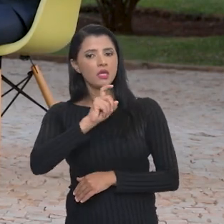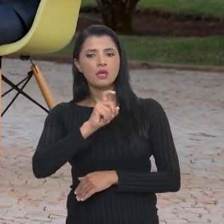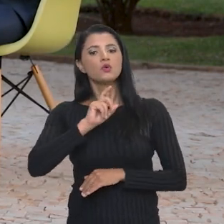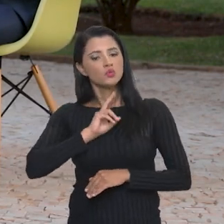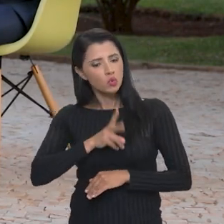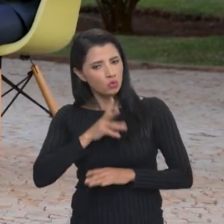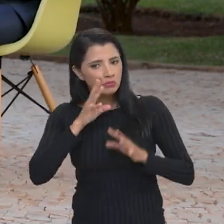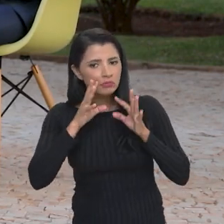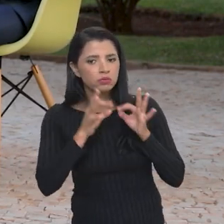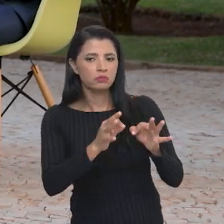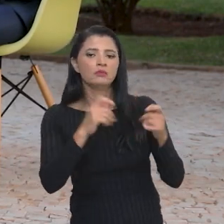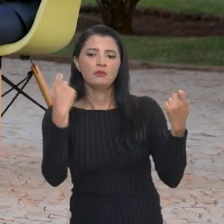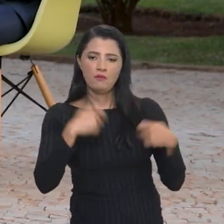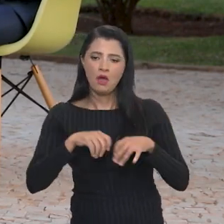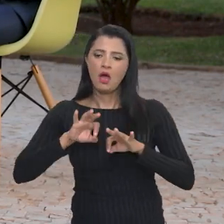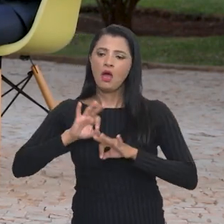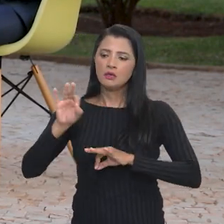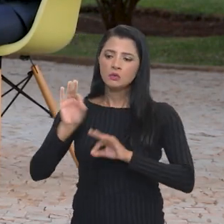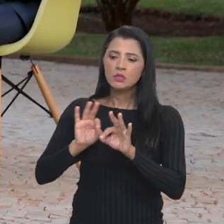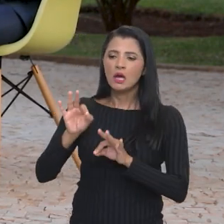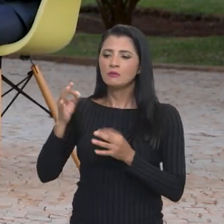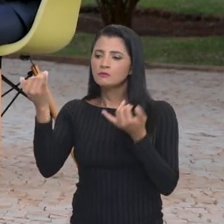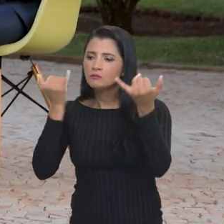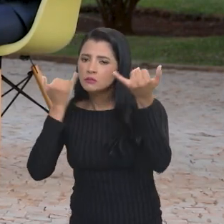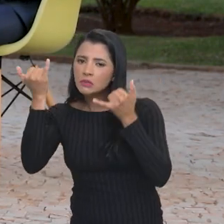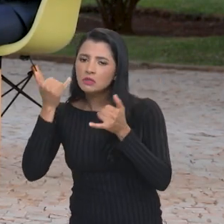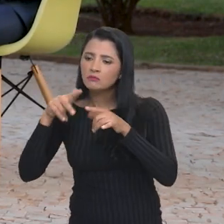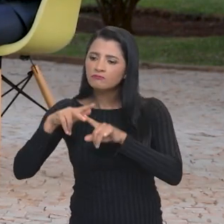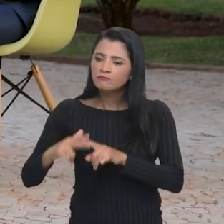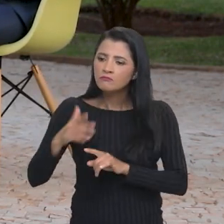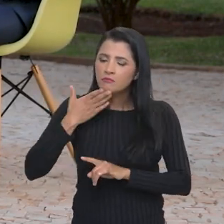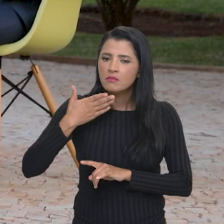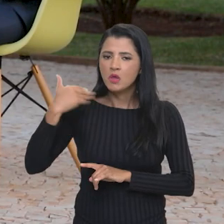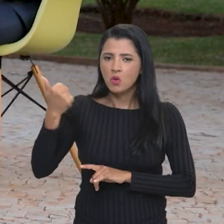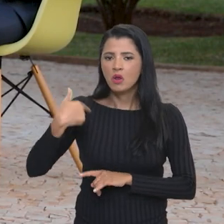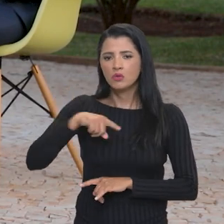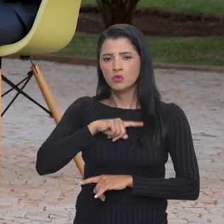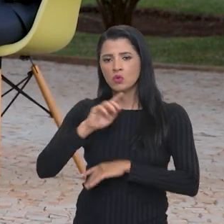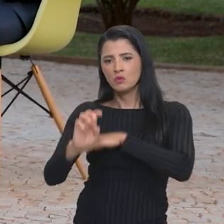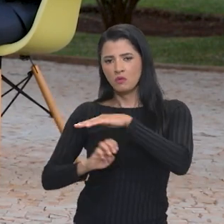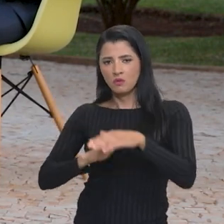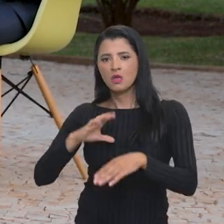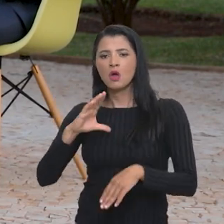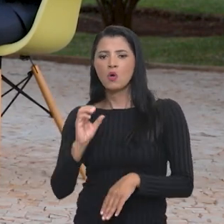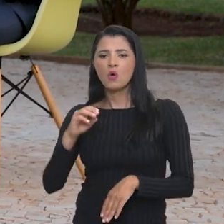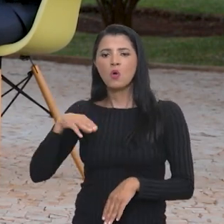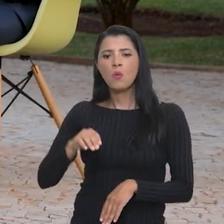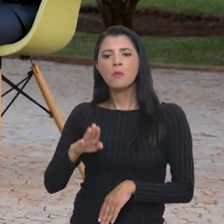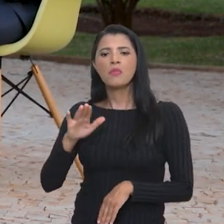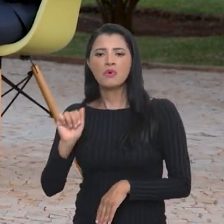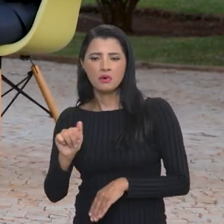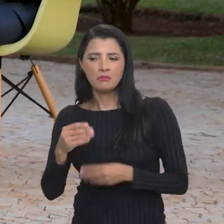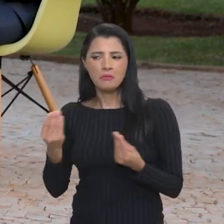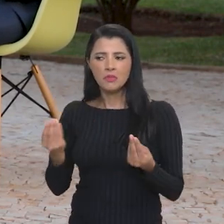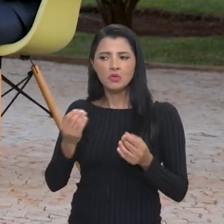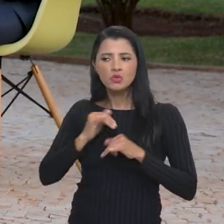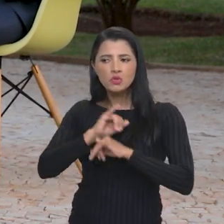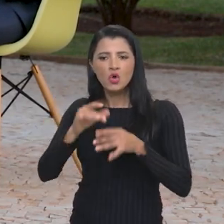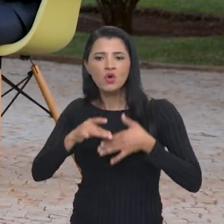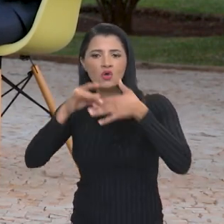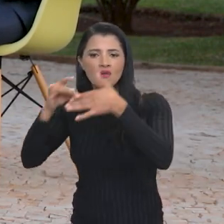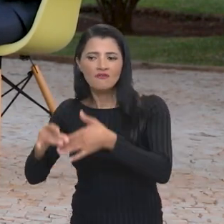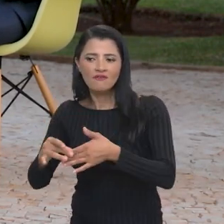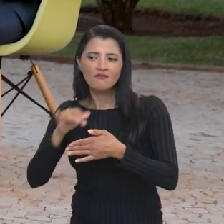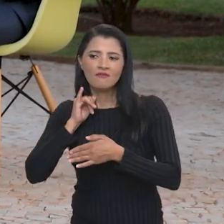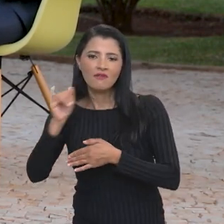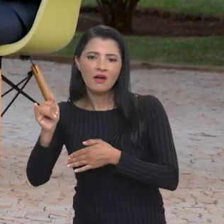aperfeiçoar as informações da nossa companhia para dar tranquilidade, não só levar informação, projeção de safra, mas também a